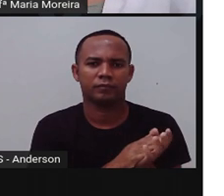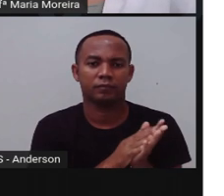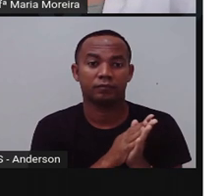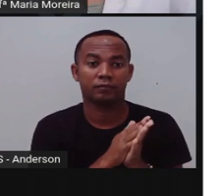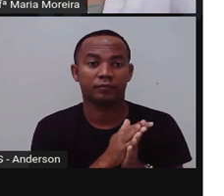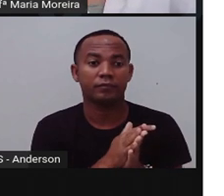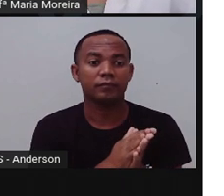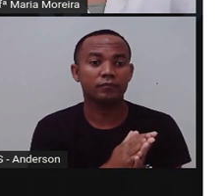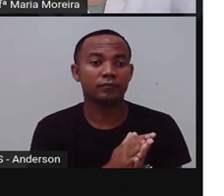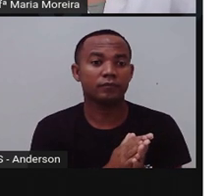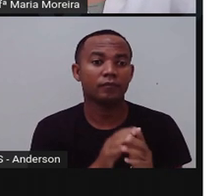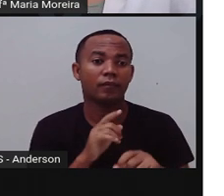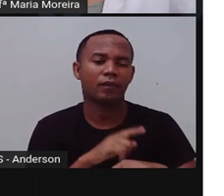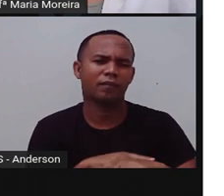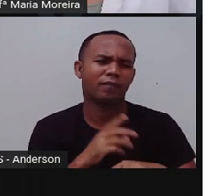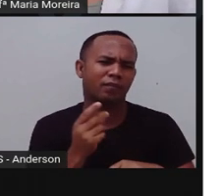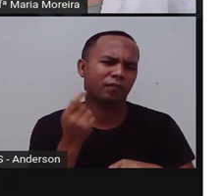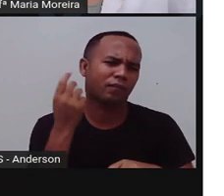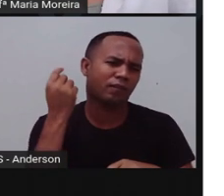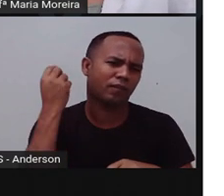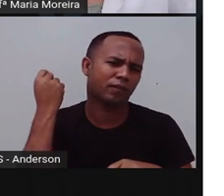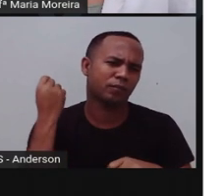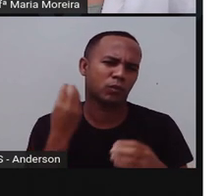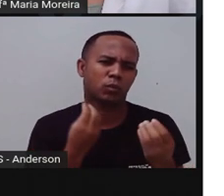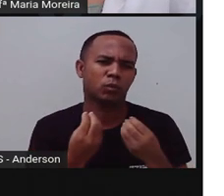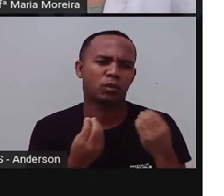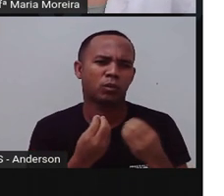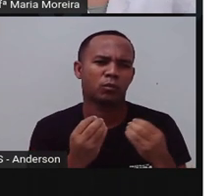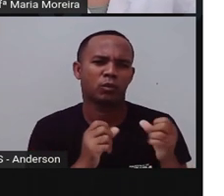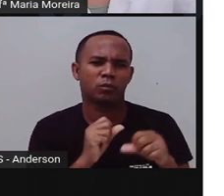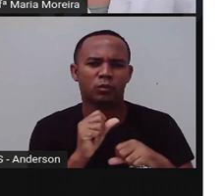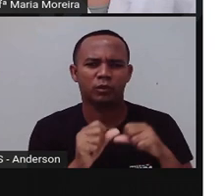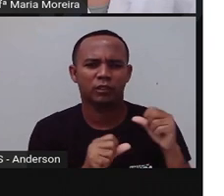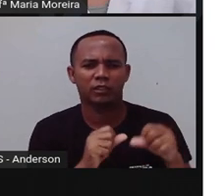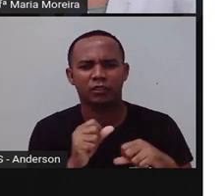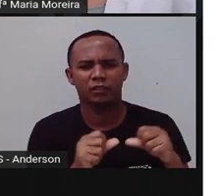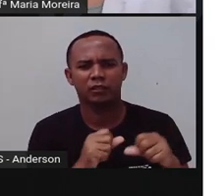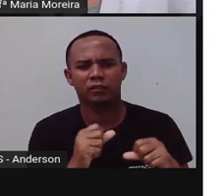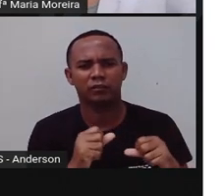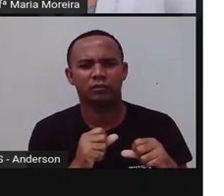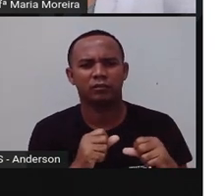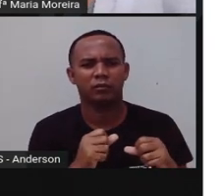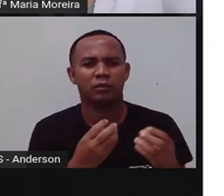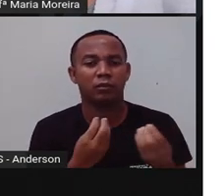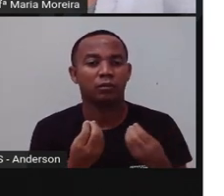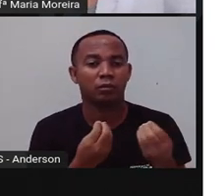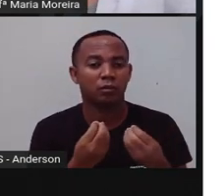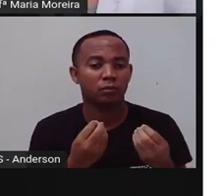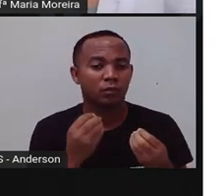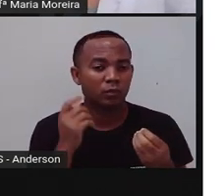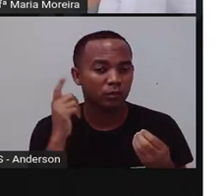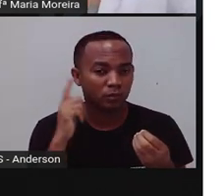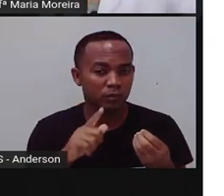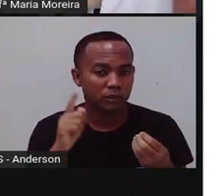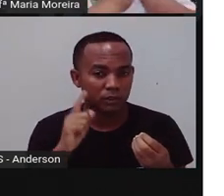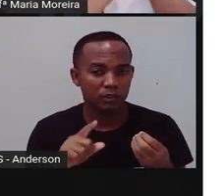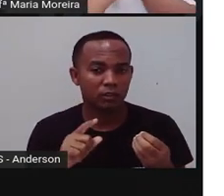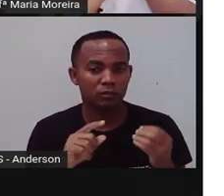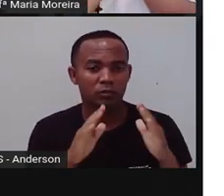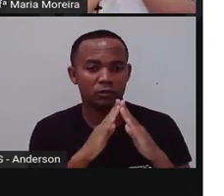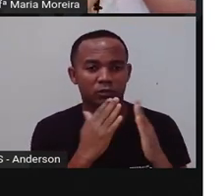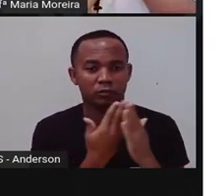Com o passar do tempo, né? Esse processo foi mudando. E as meninas conseguiram o direito de estudar.